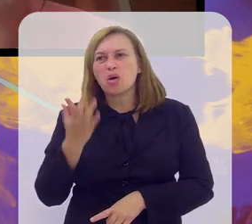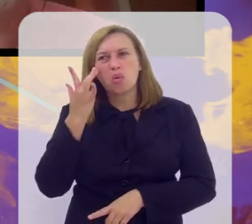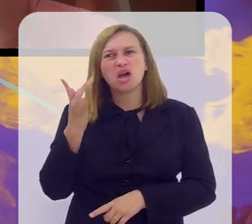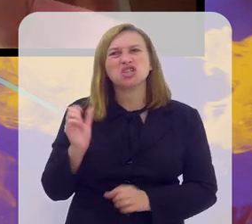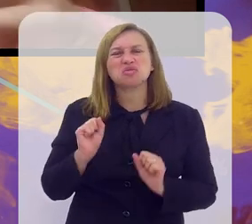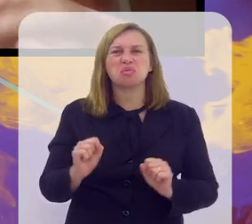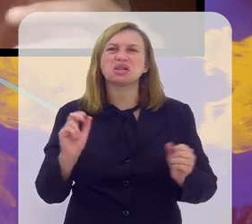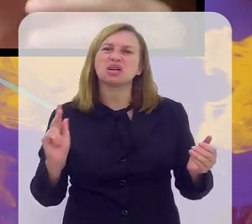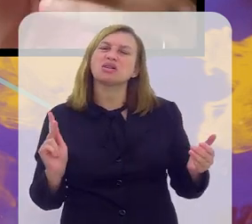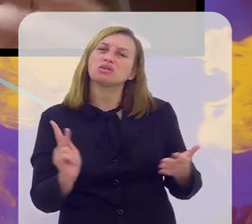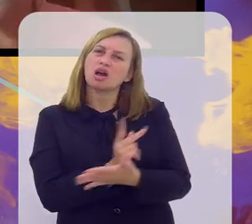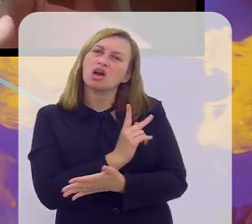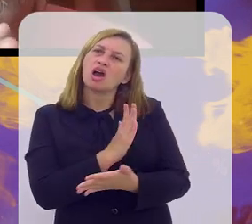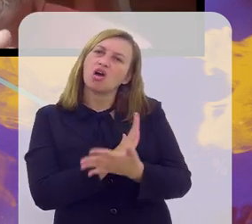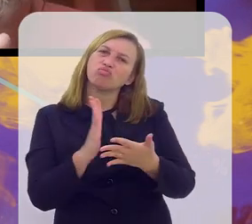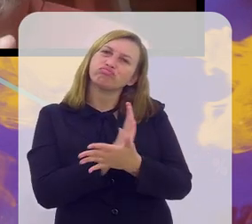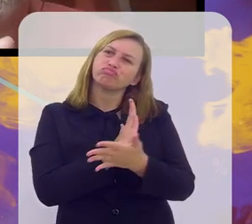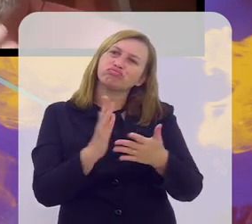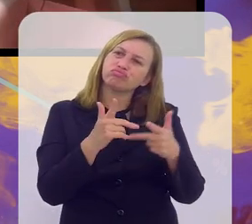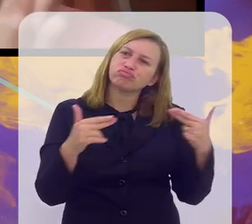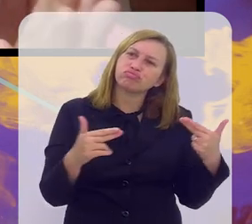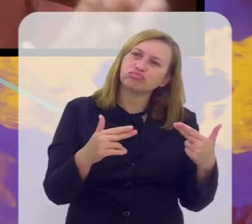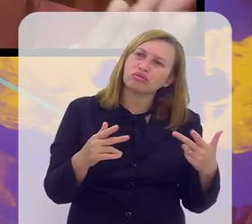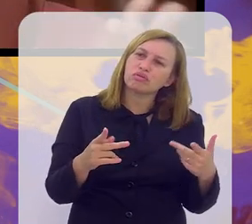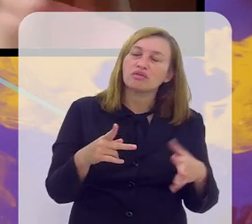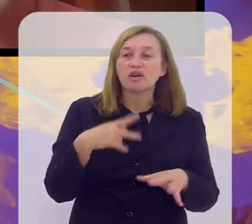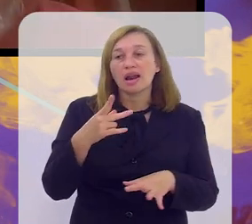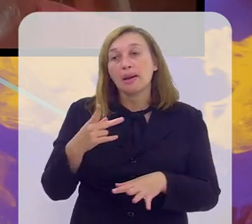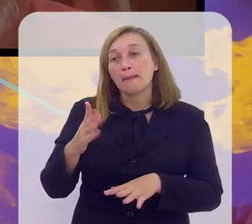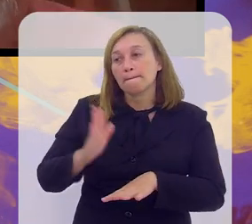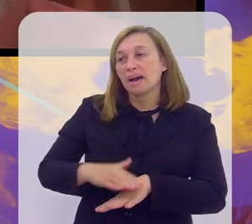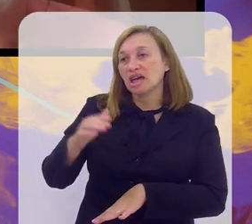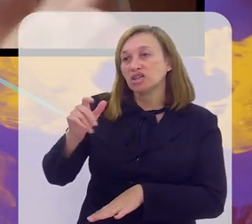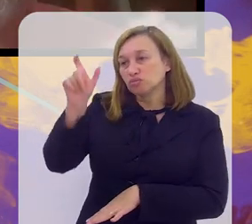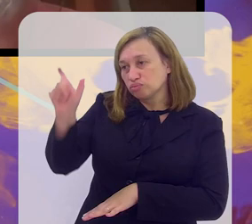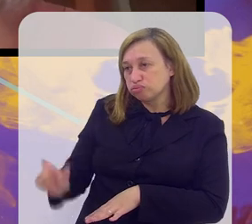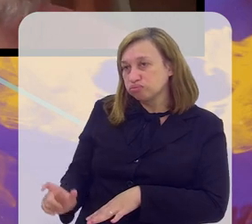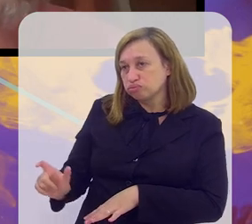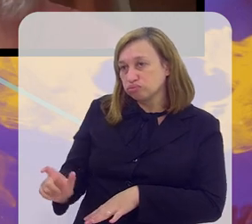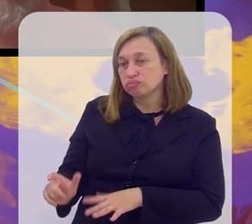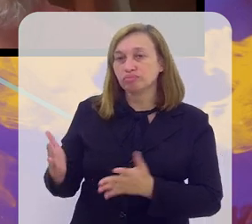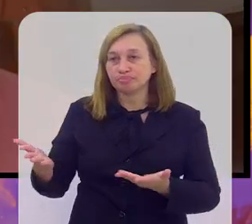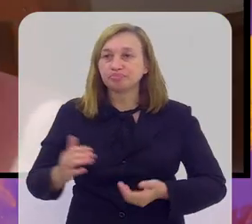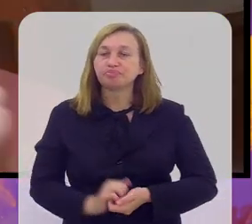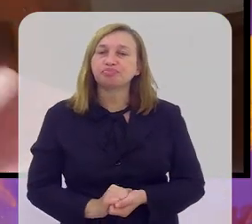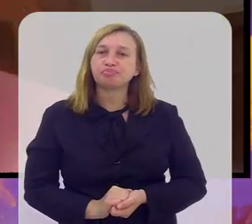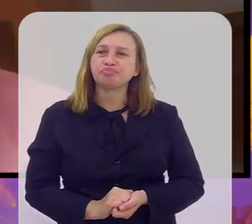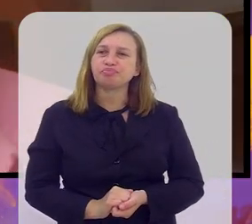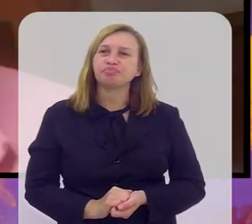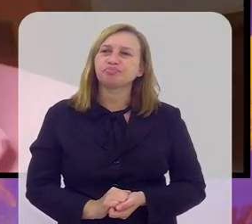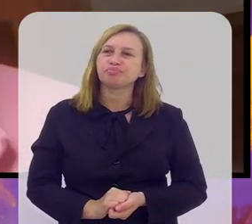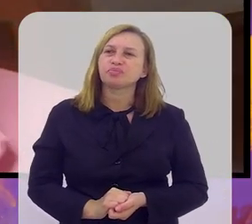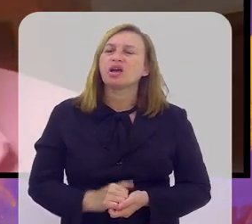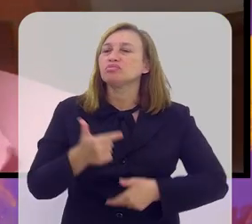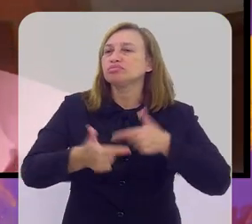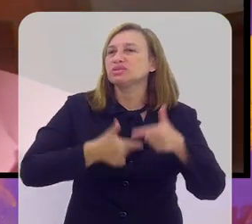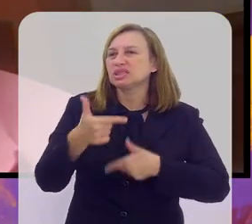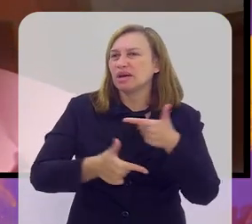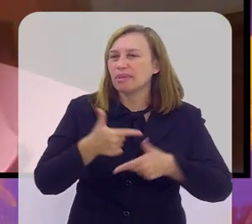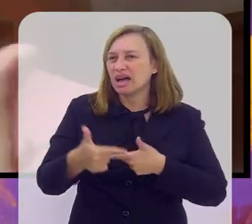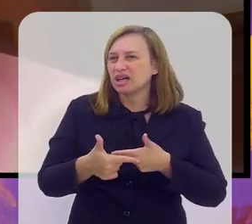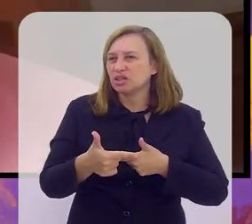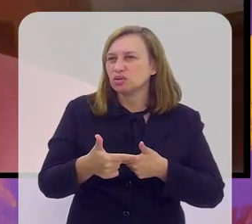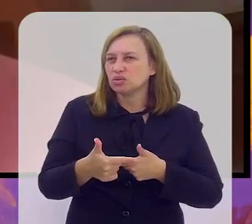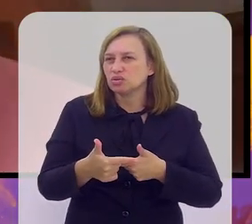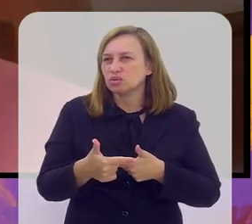necessário que aconteçam algumas coisas. E elas falam muito mais sobre ele do que sobre o Fernando Diniz. Embora um trabalho